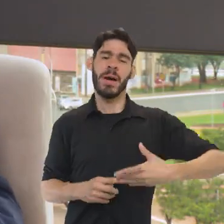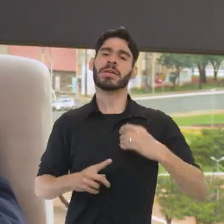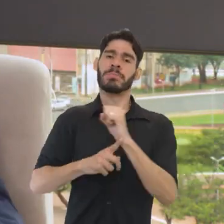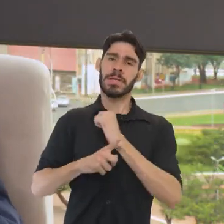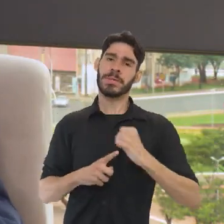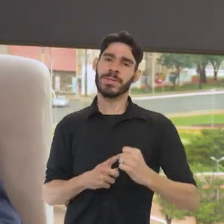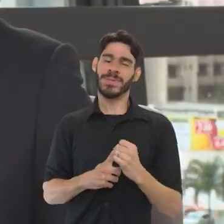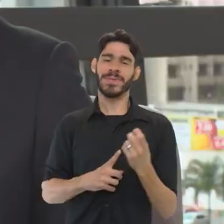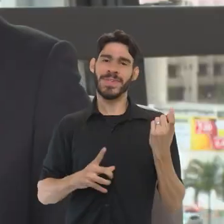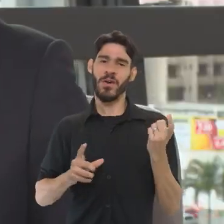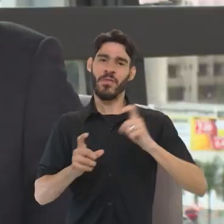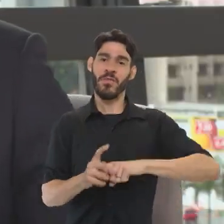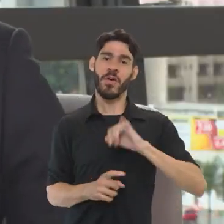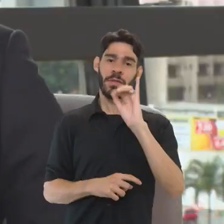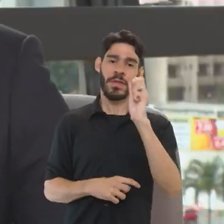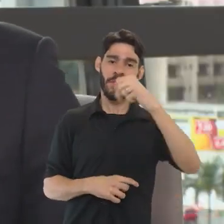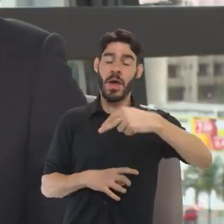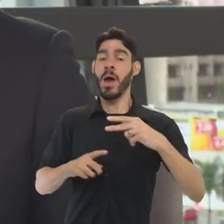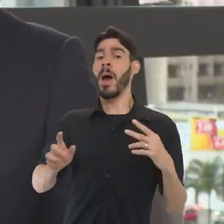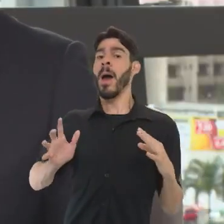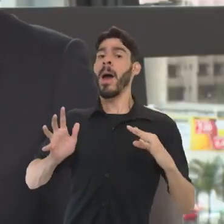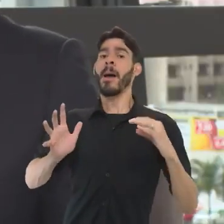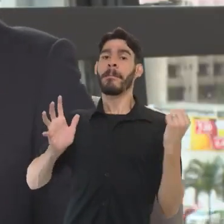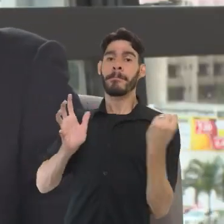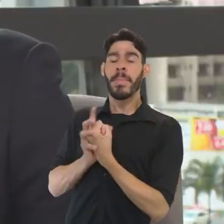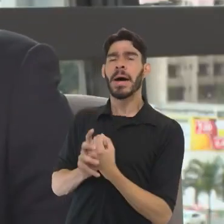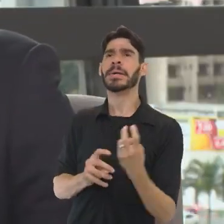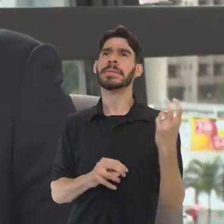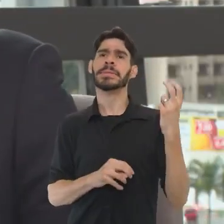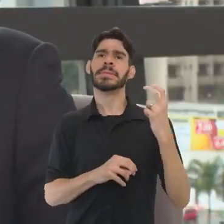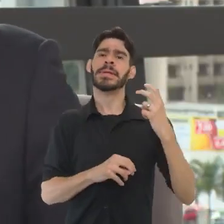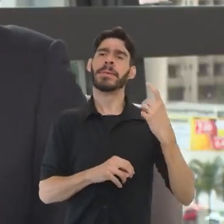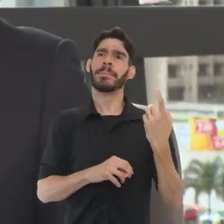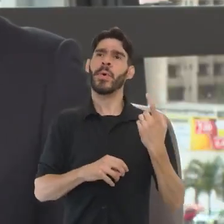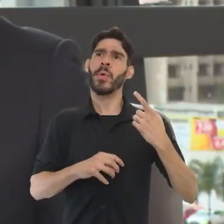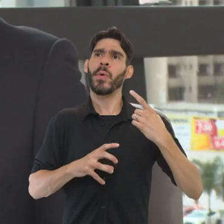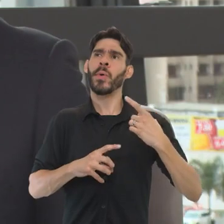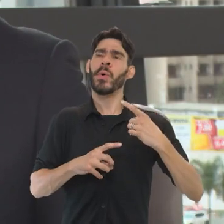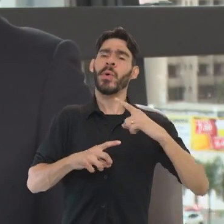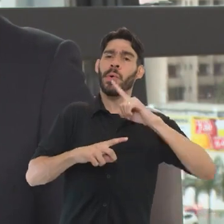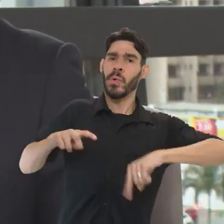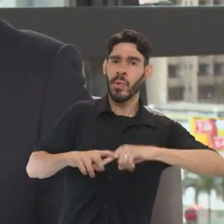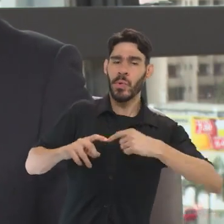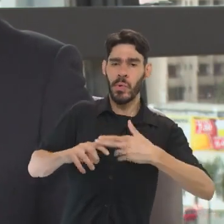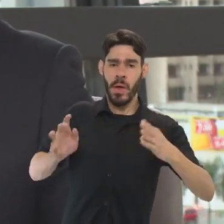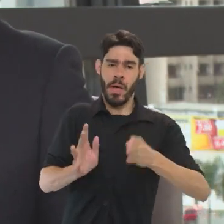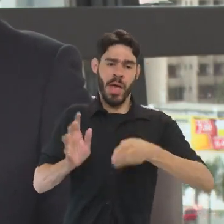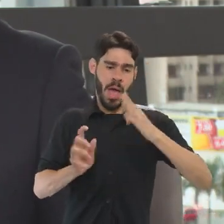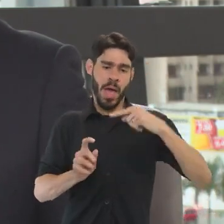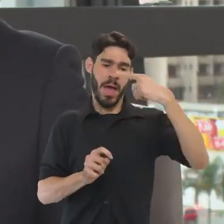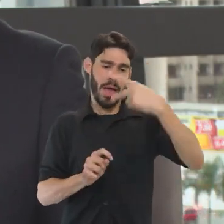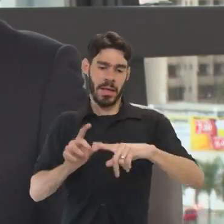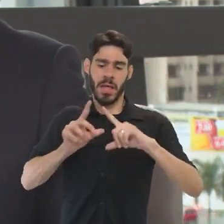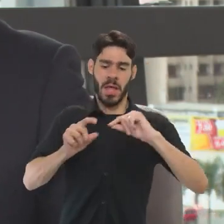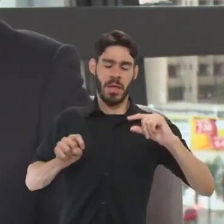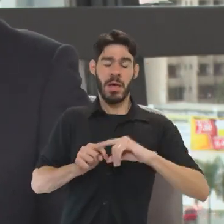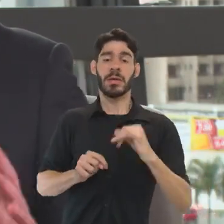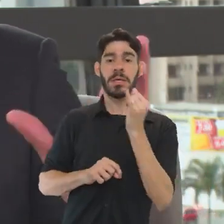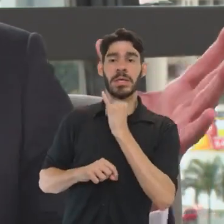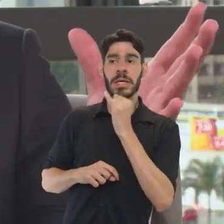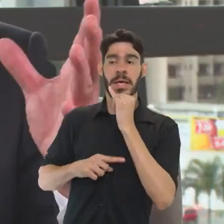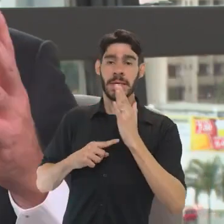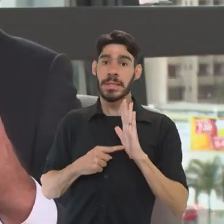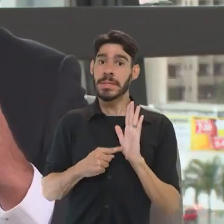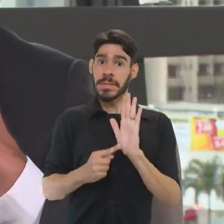social de volta ao IPHAN. O patrimônio material, obviamente, que envolve as edificações aqui em Brasília. Nós temos esse exemplo aqui